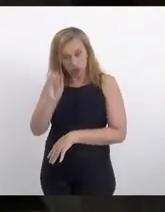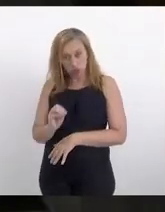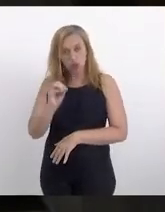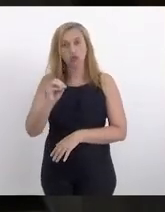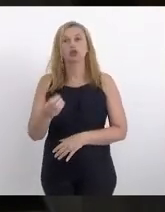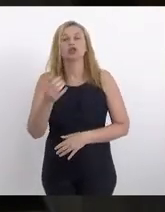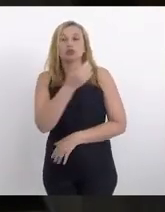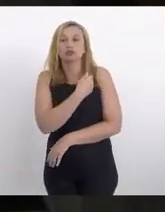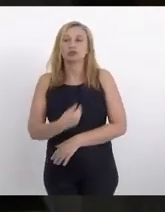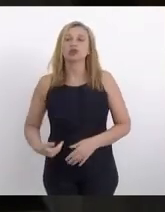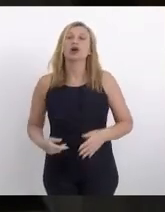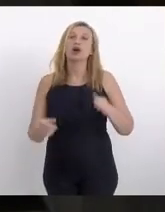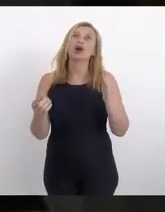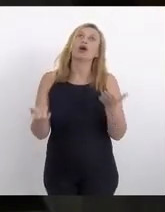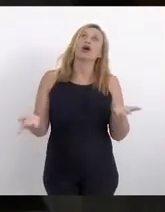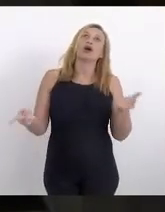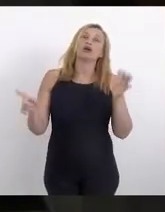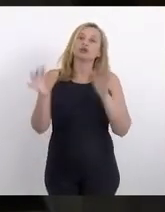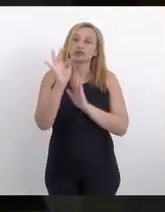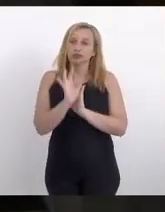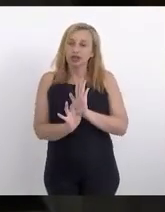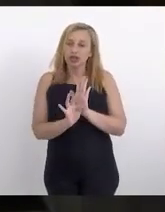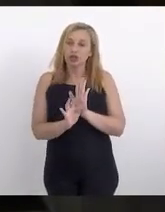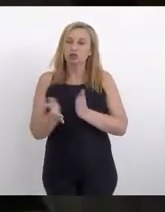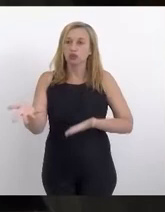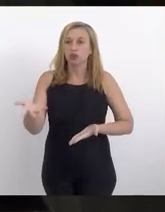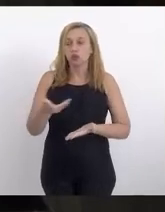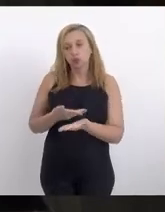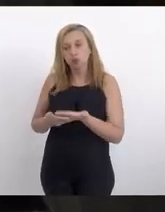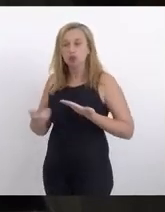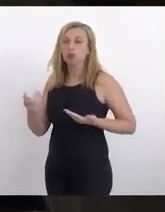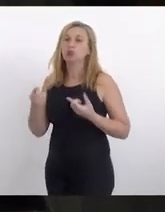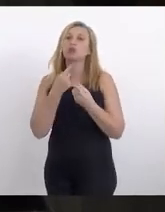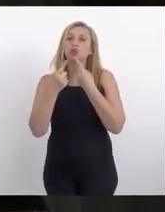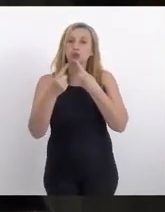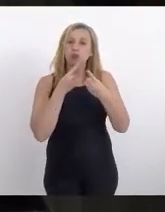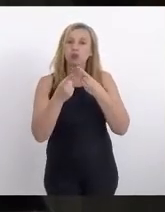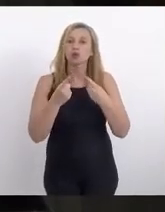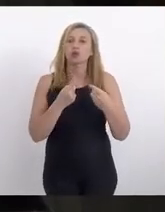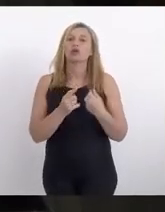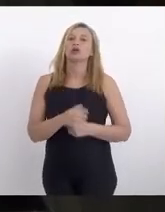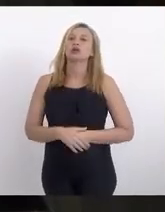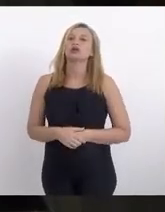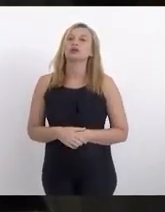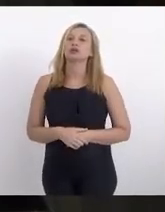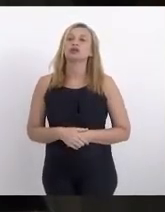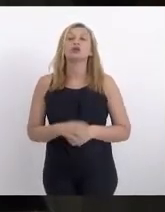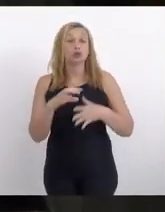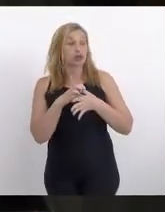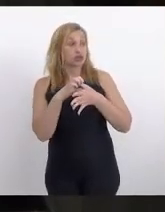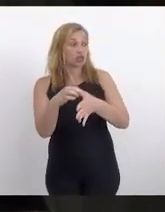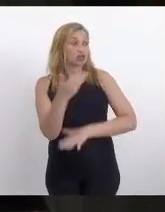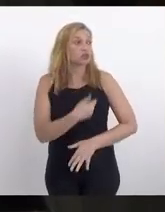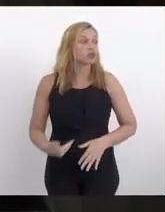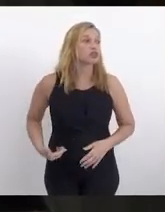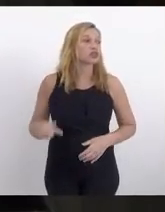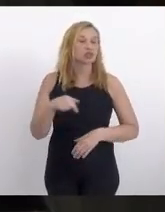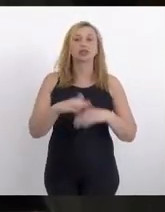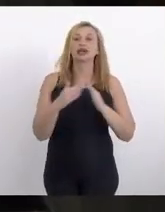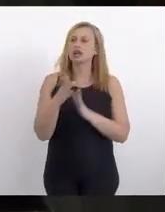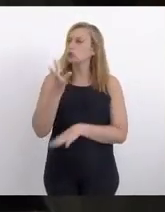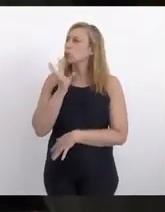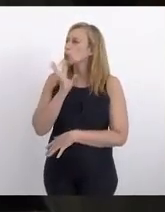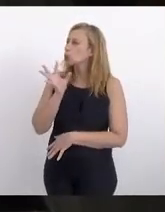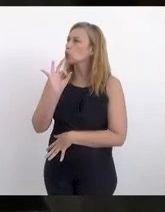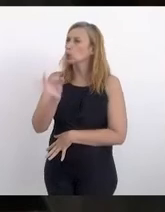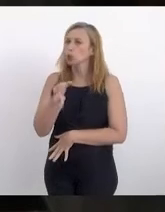a um texto que foi feito em pactuação, em diálogo com a liderança do governo aqui na casa. E eu reconheço,